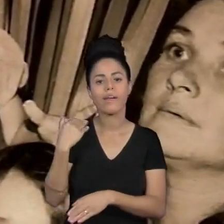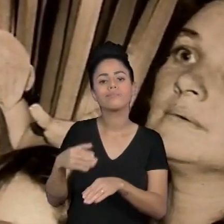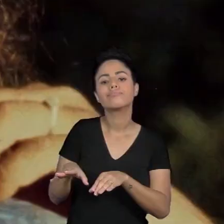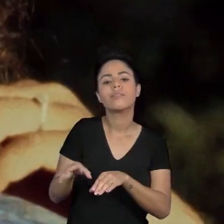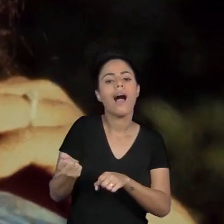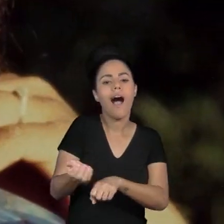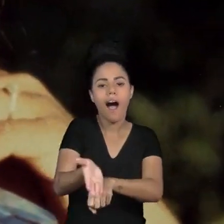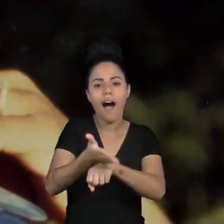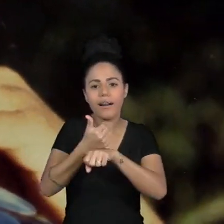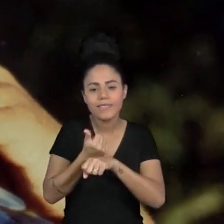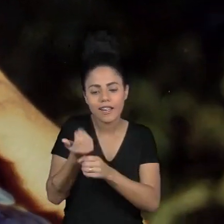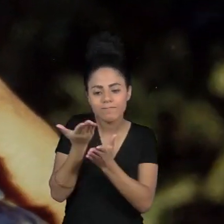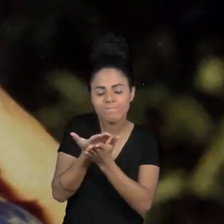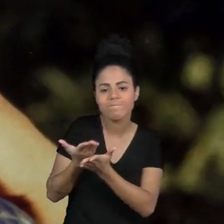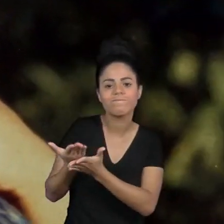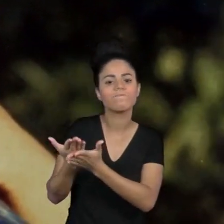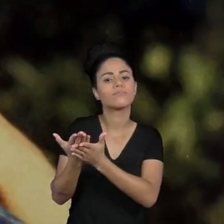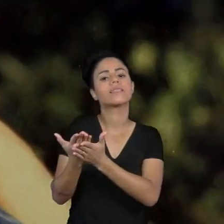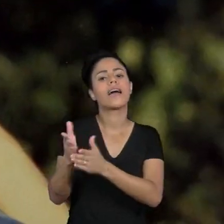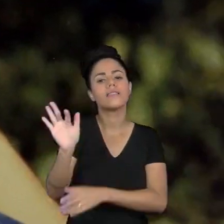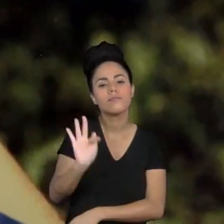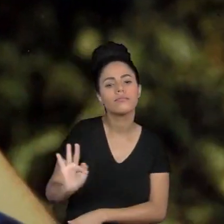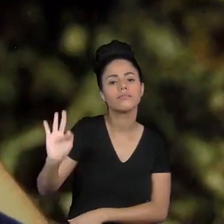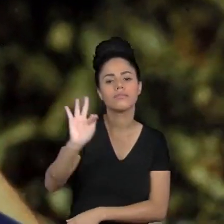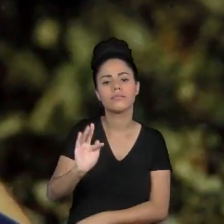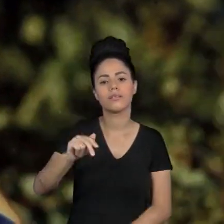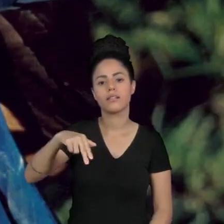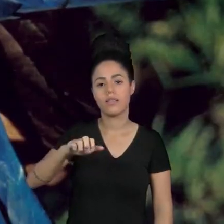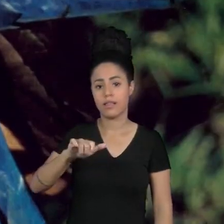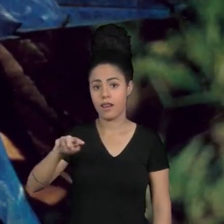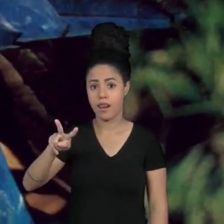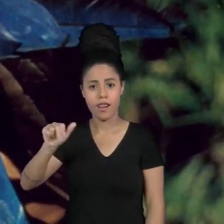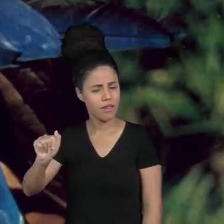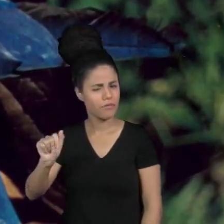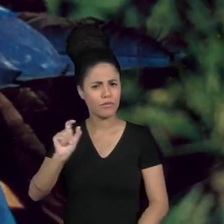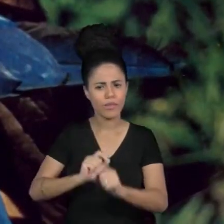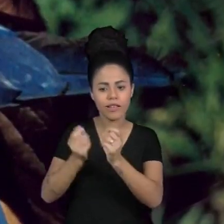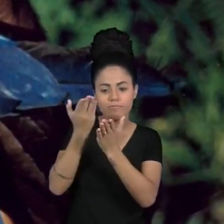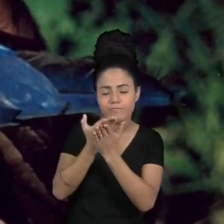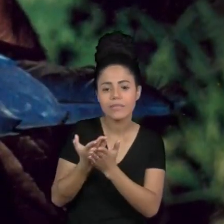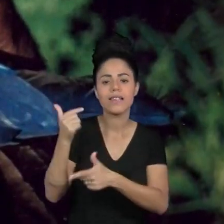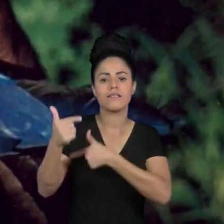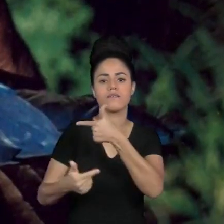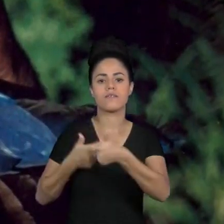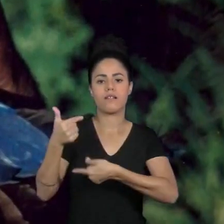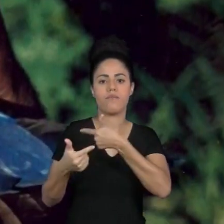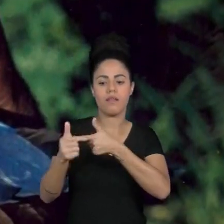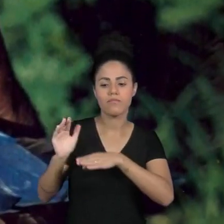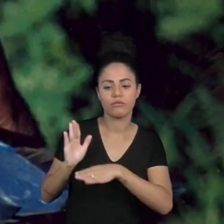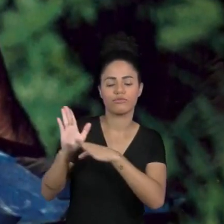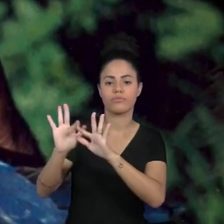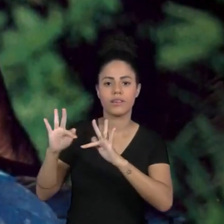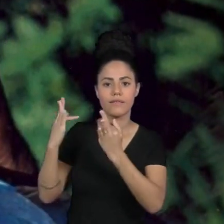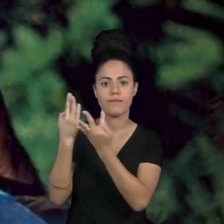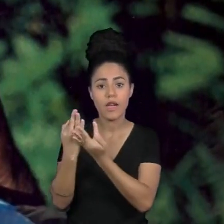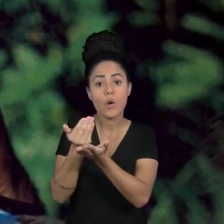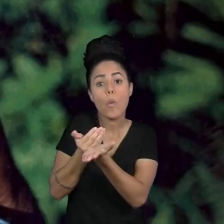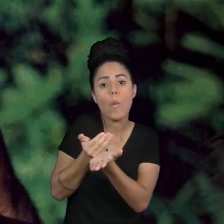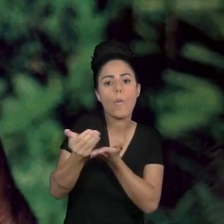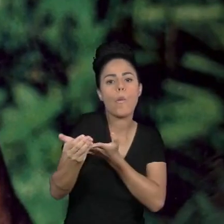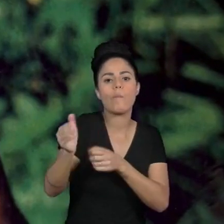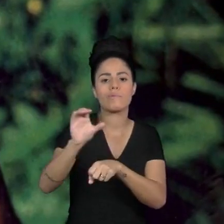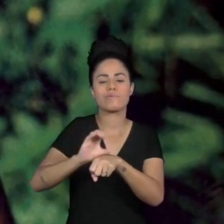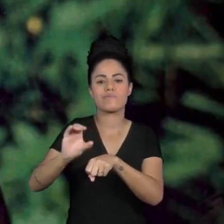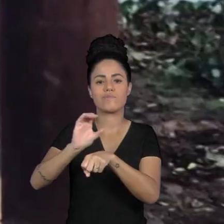medicina a jovem Neiva Guedes precisou trabalhar para ajudar a família e começou o curso noturno